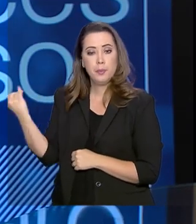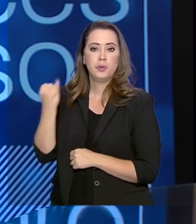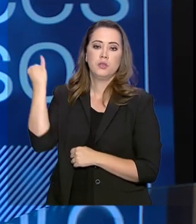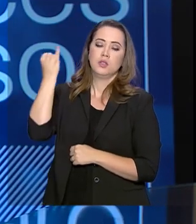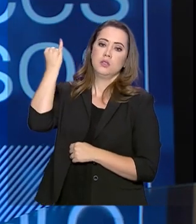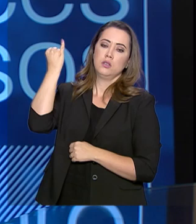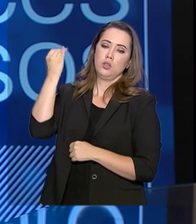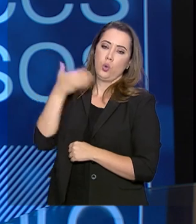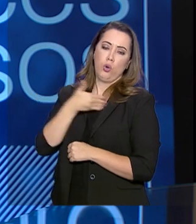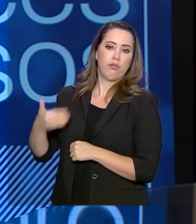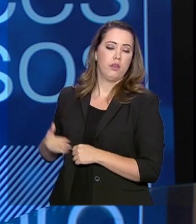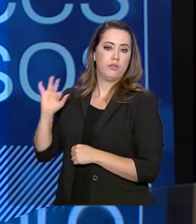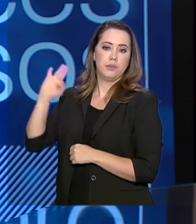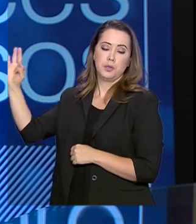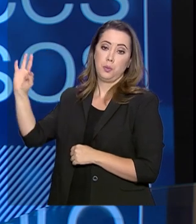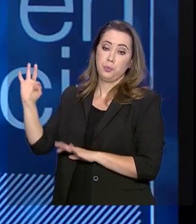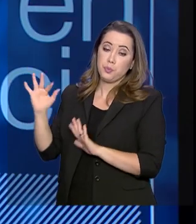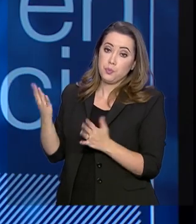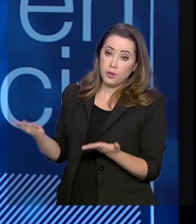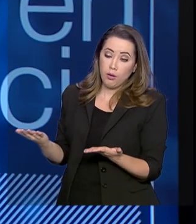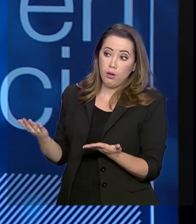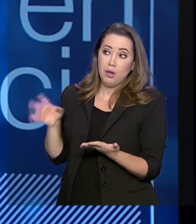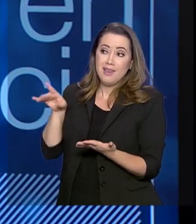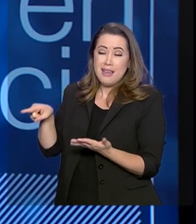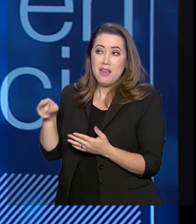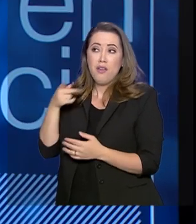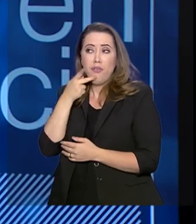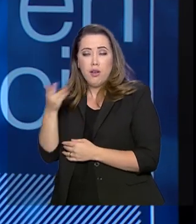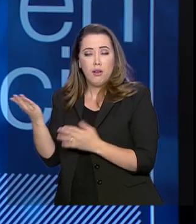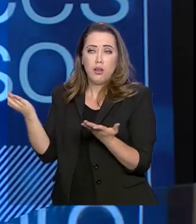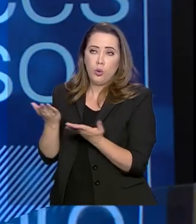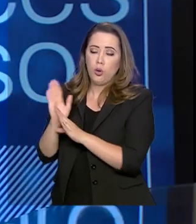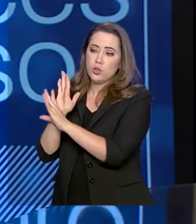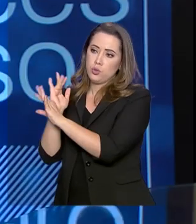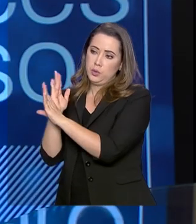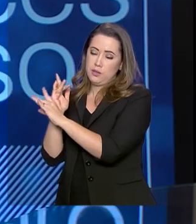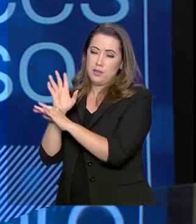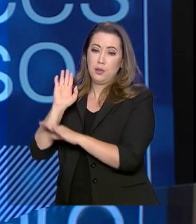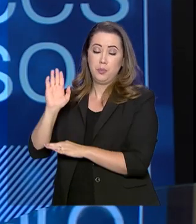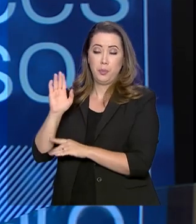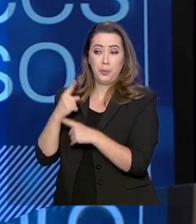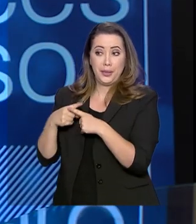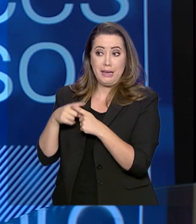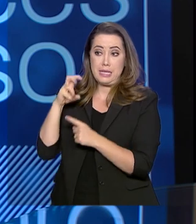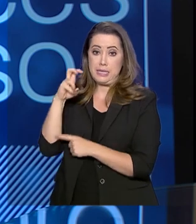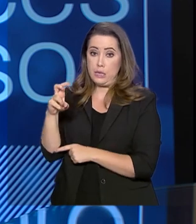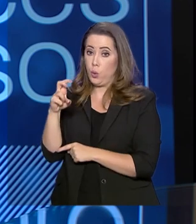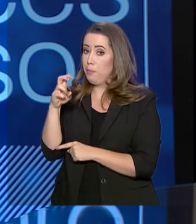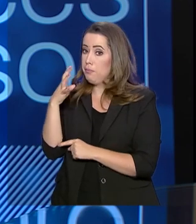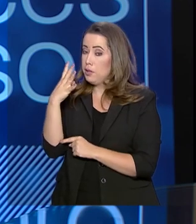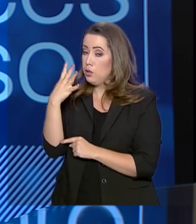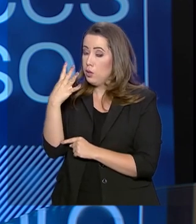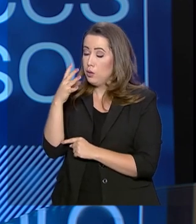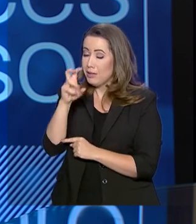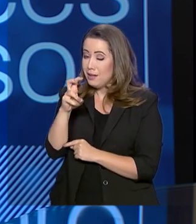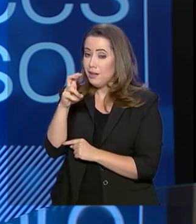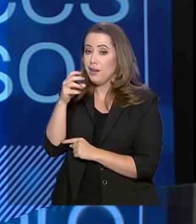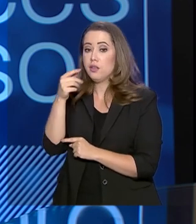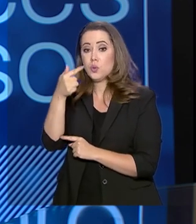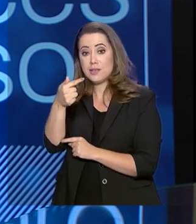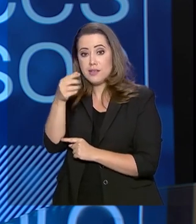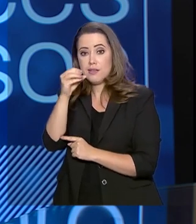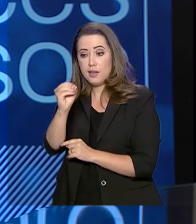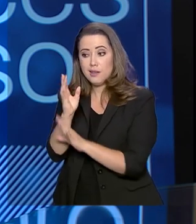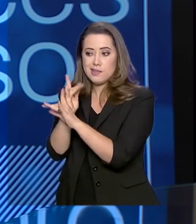termos de governo federal. Em termos de municípios, são 5.570 municípios no país e muitos deles,